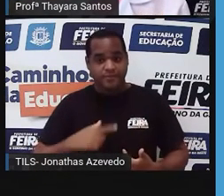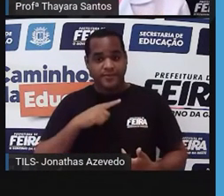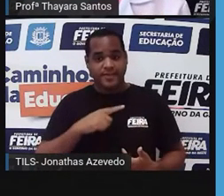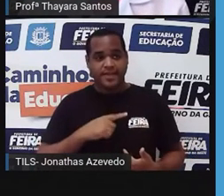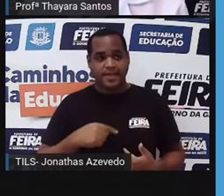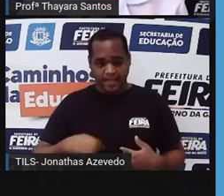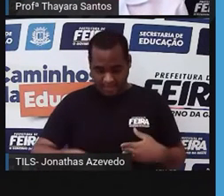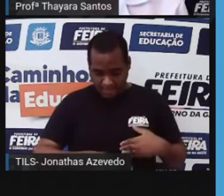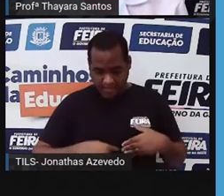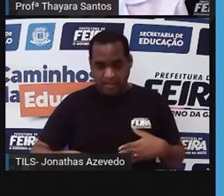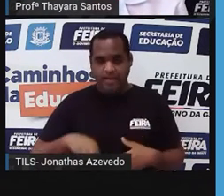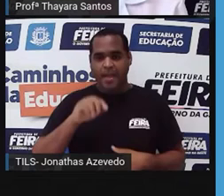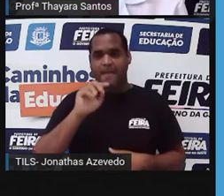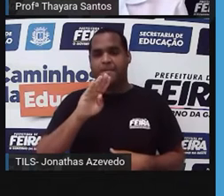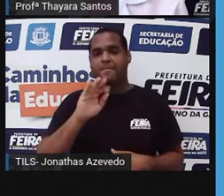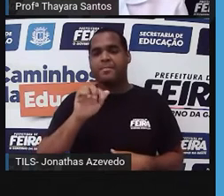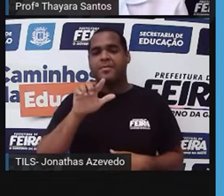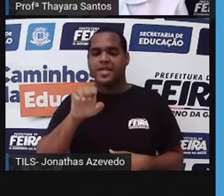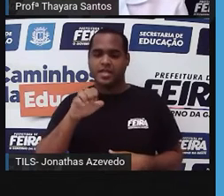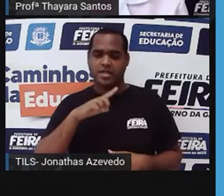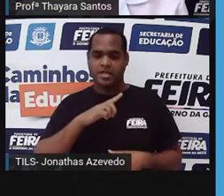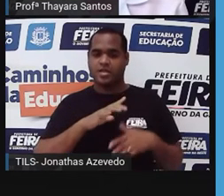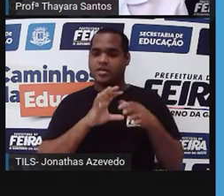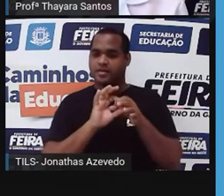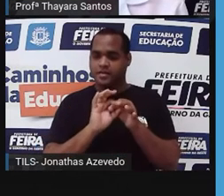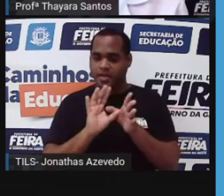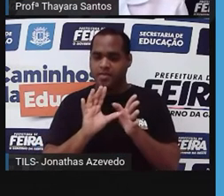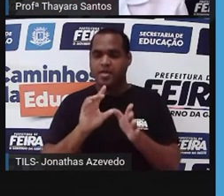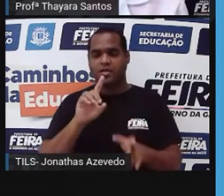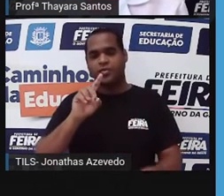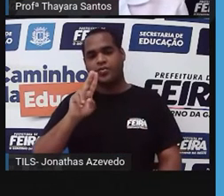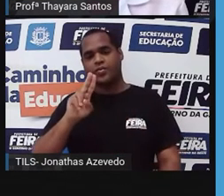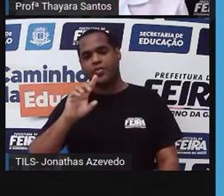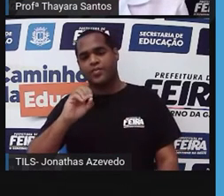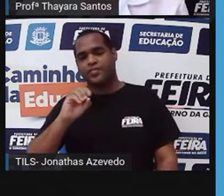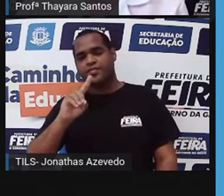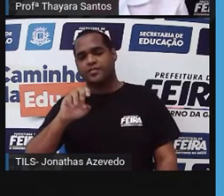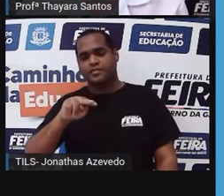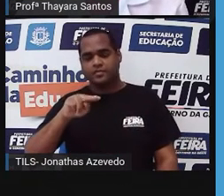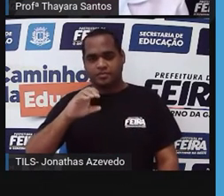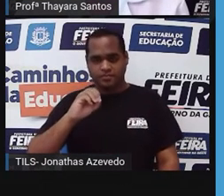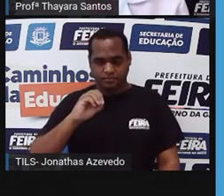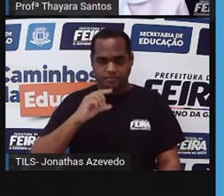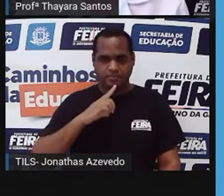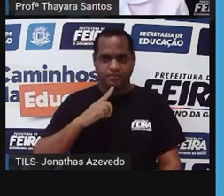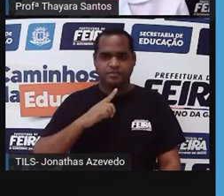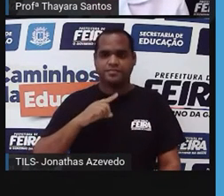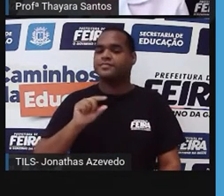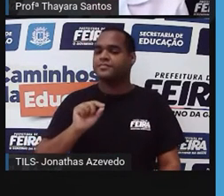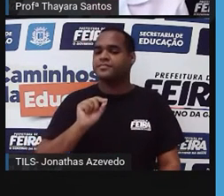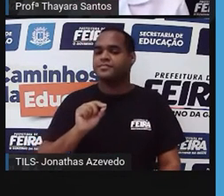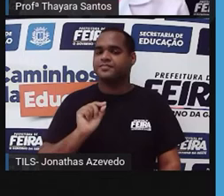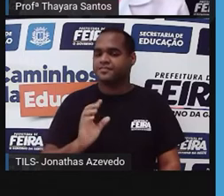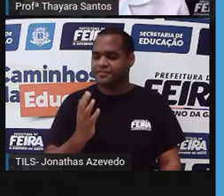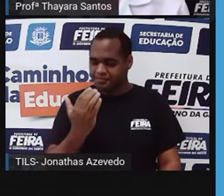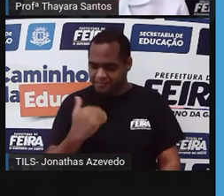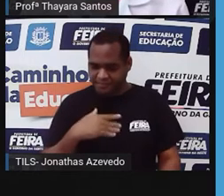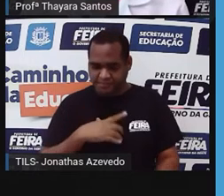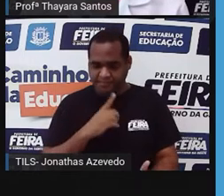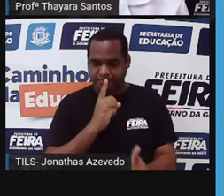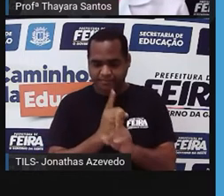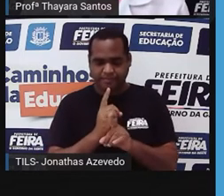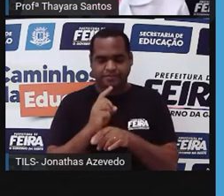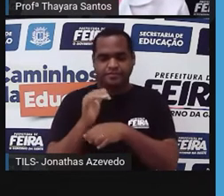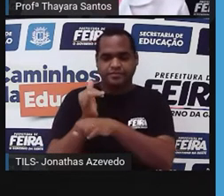Essa bile, ela é liberada aqui no duodeno, que é a parte inicial do intestino delgado. E lá, quando ela encontra a